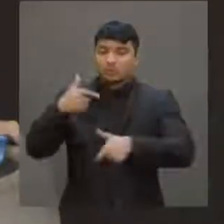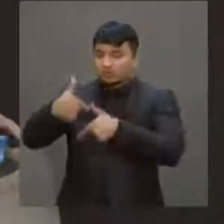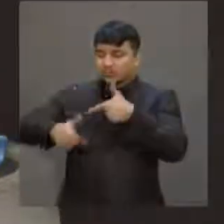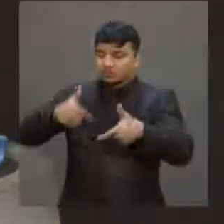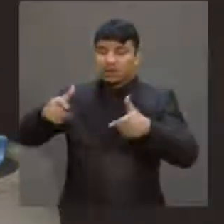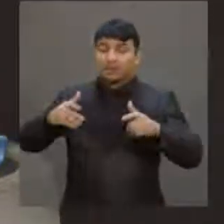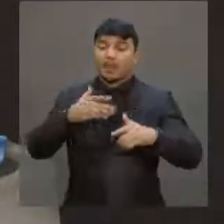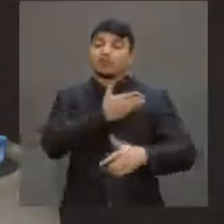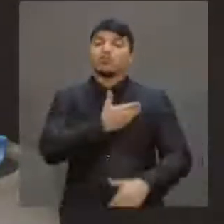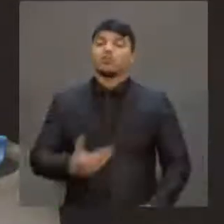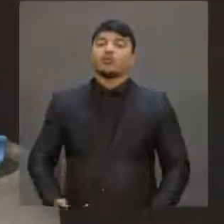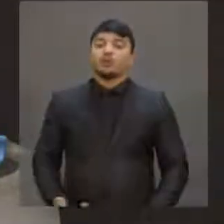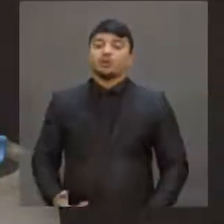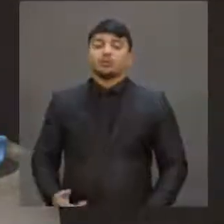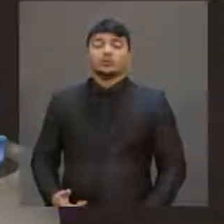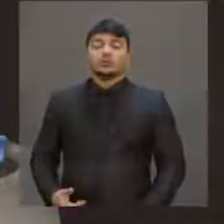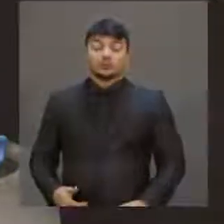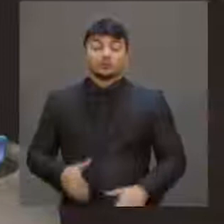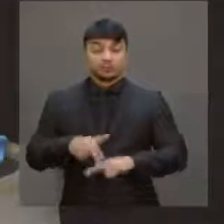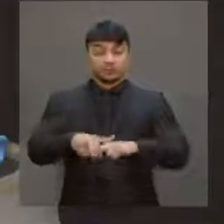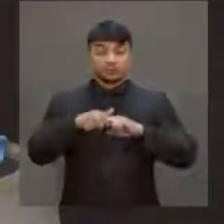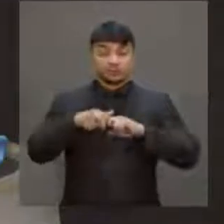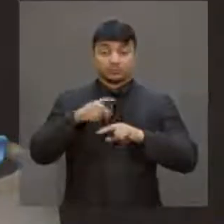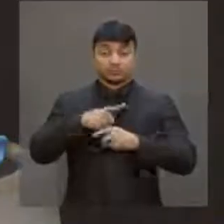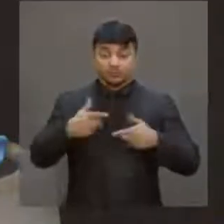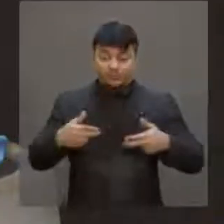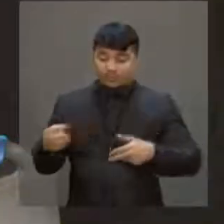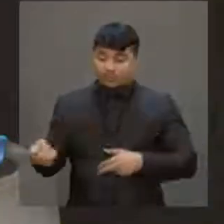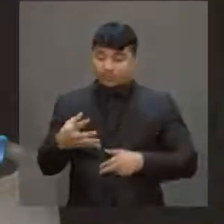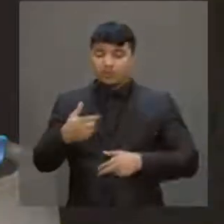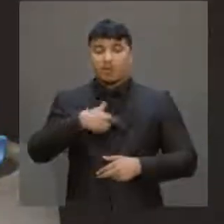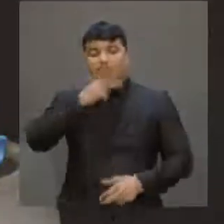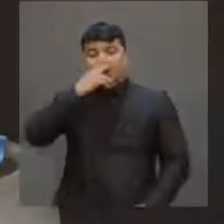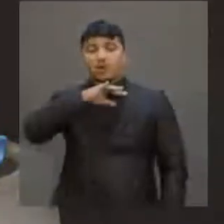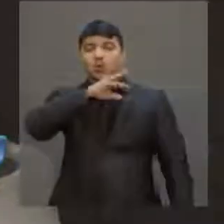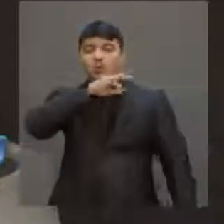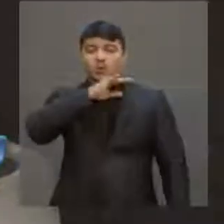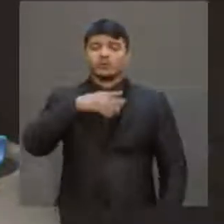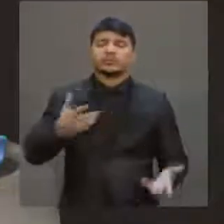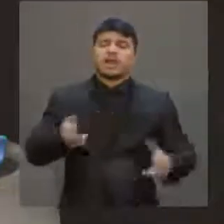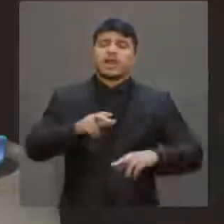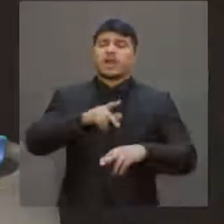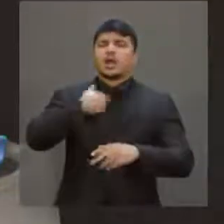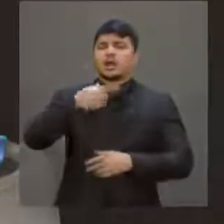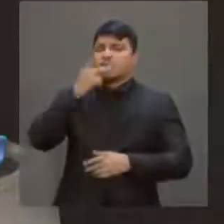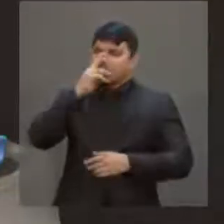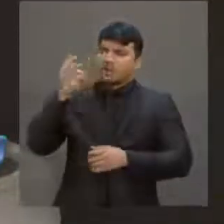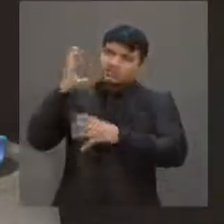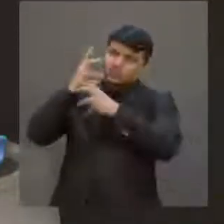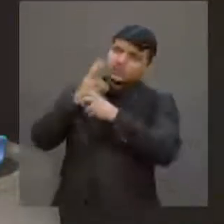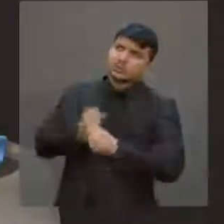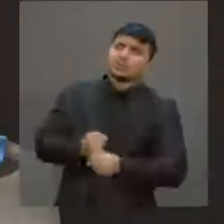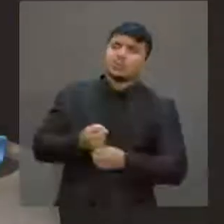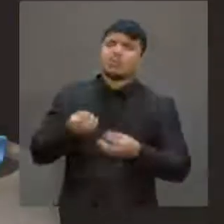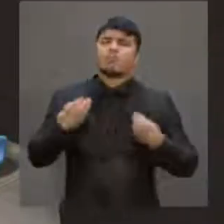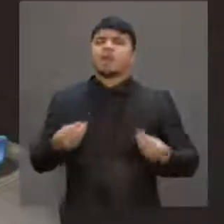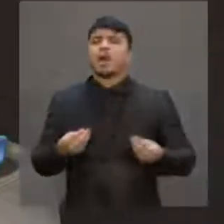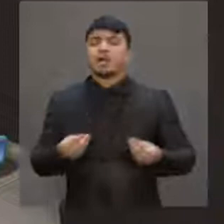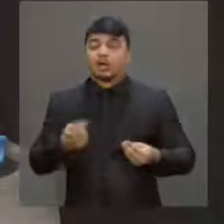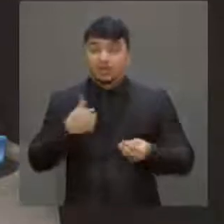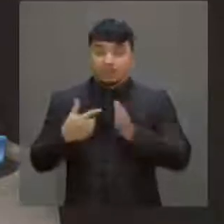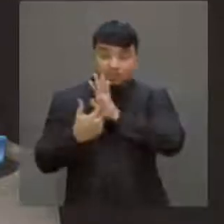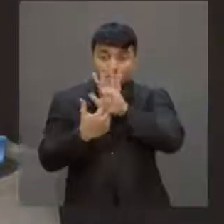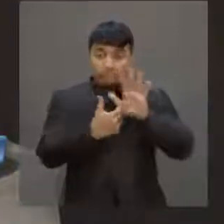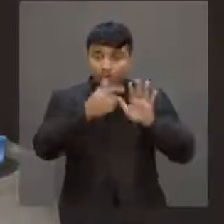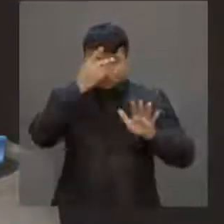público. Por isso, o novo regime fiscal é ruim. Eu estou fazendo esse apanhado para demonstrar ao nosso